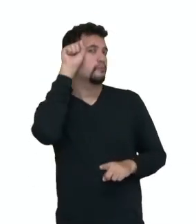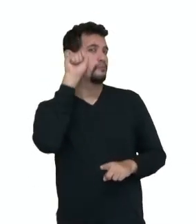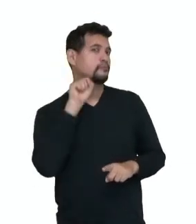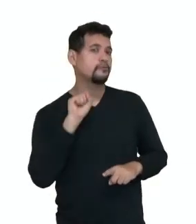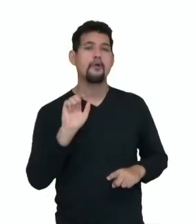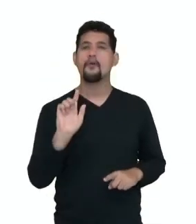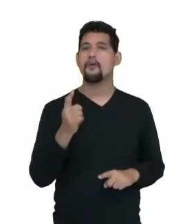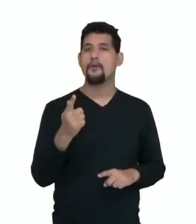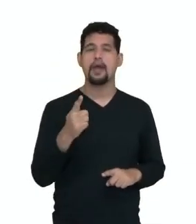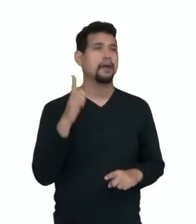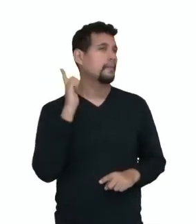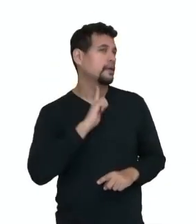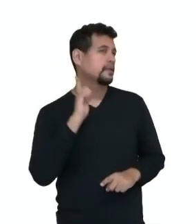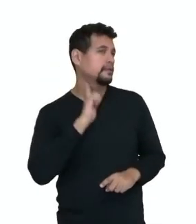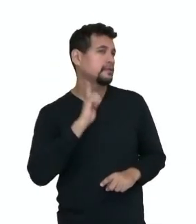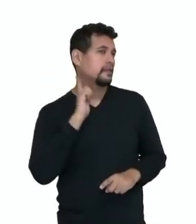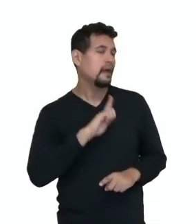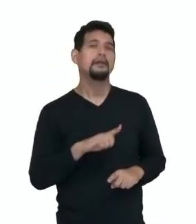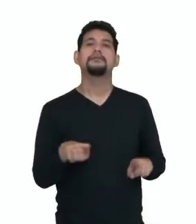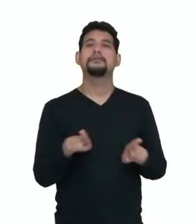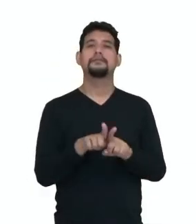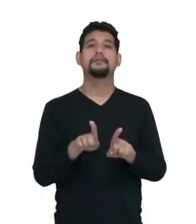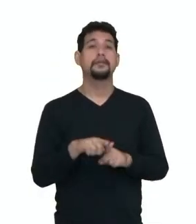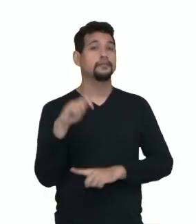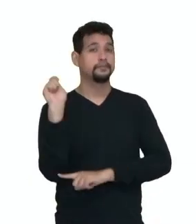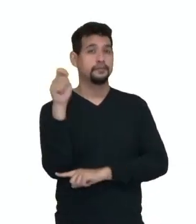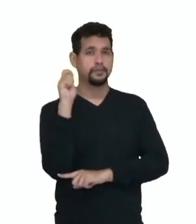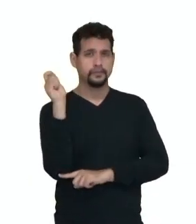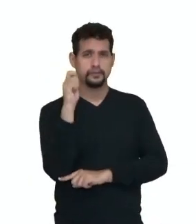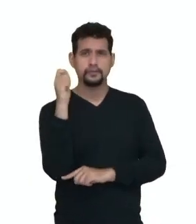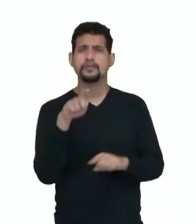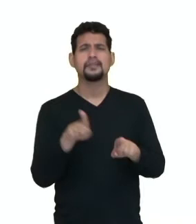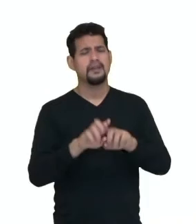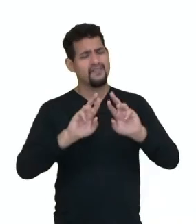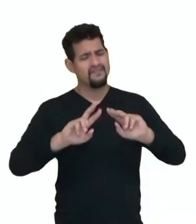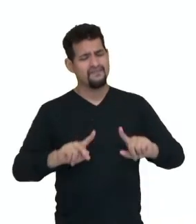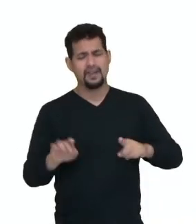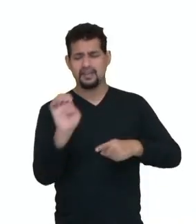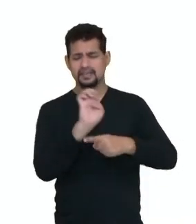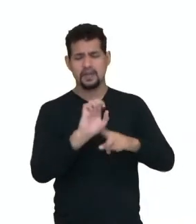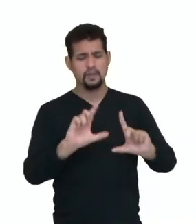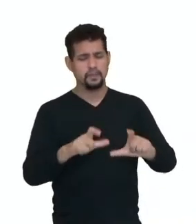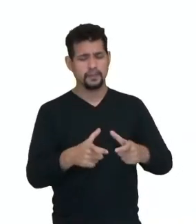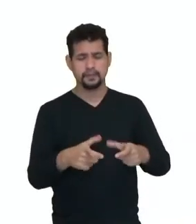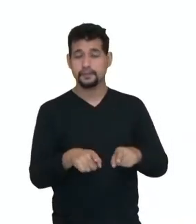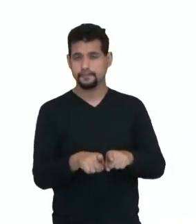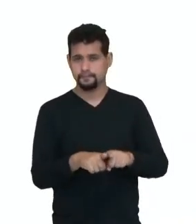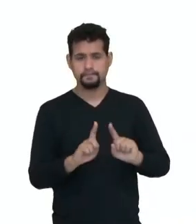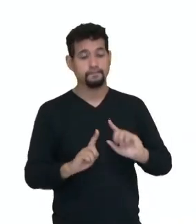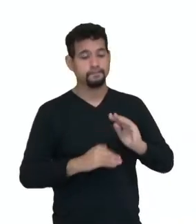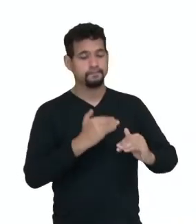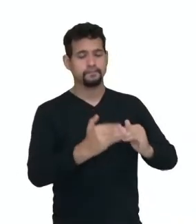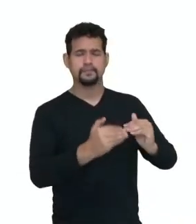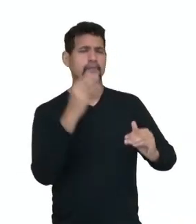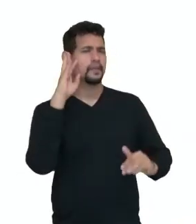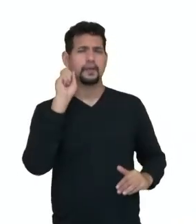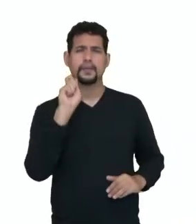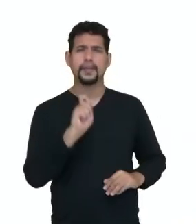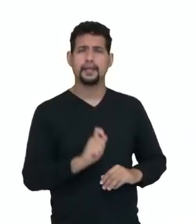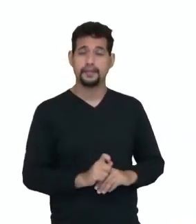Goiás, Minas Gerais, também no Rio Grande do Sul, além de outros estados em menor quantidade. Consequentemente, então,